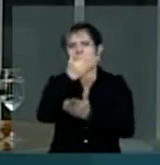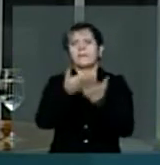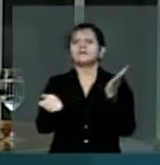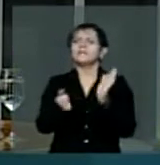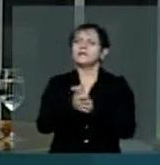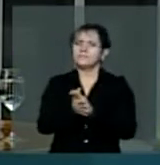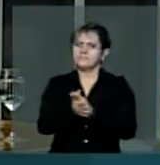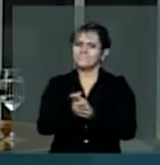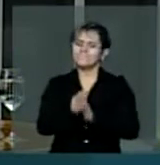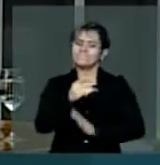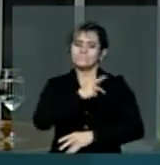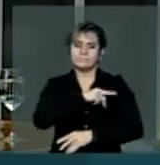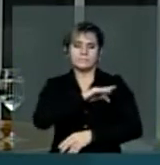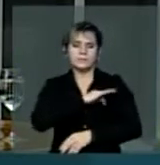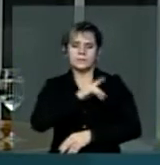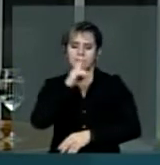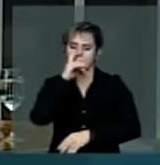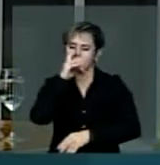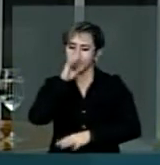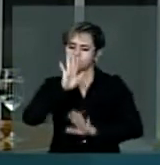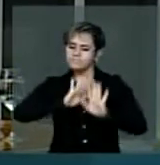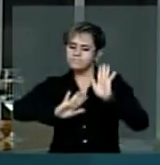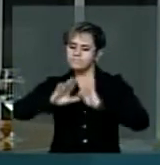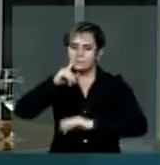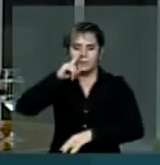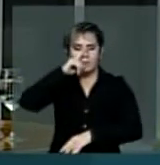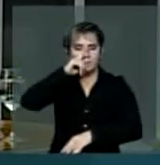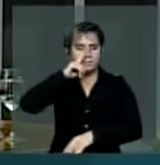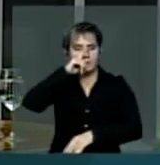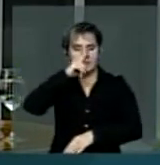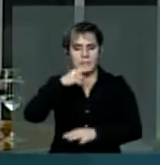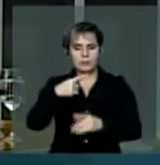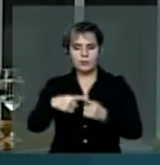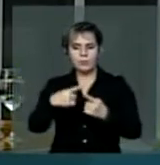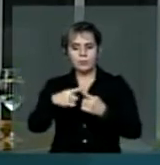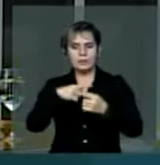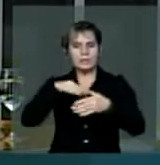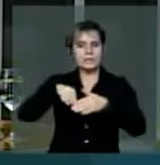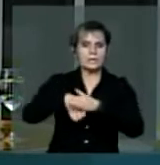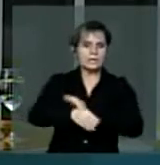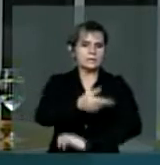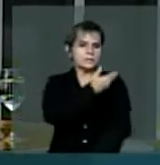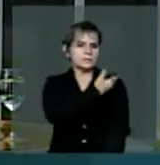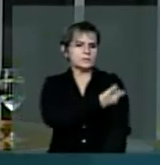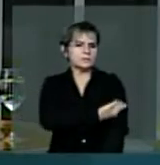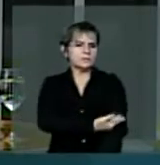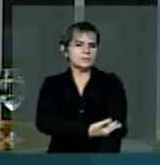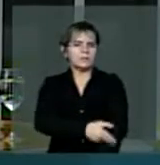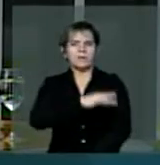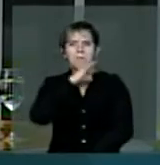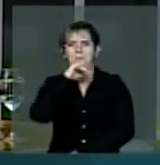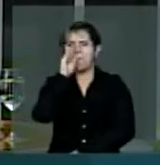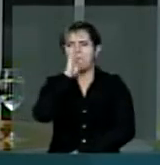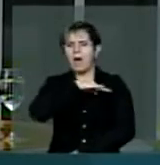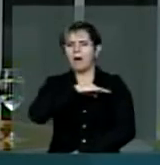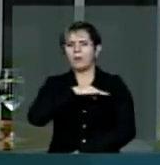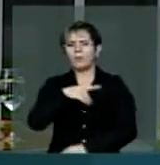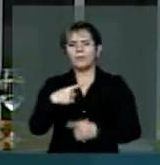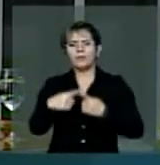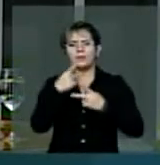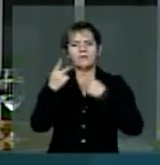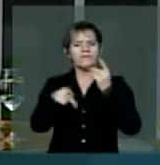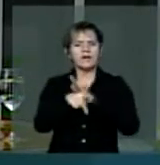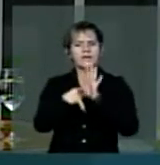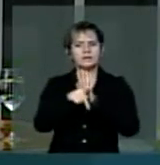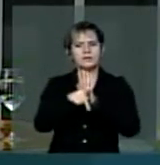O PT corre o grave perigo de enveredar pela tradição política perniciosa De que os fins justificam os meios.